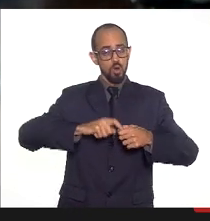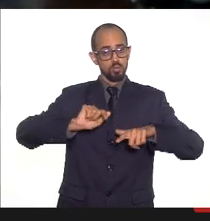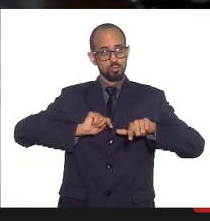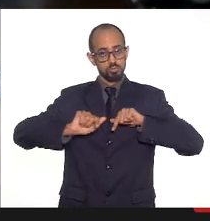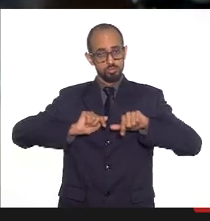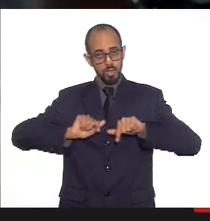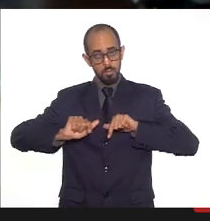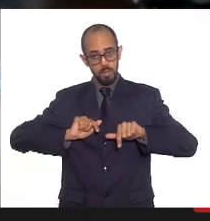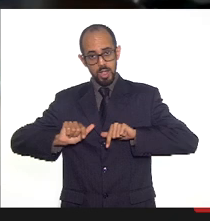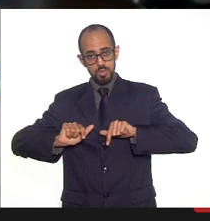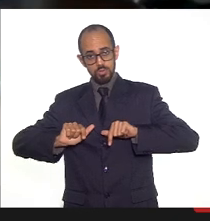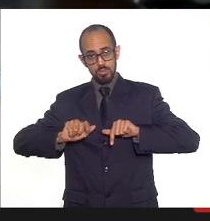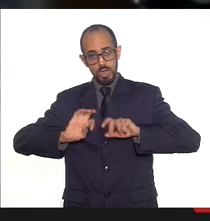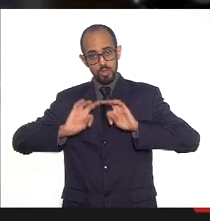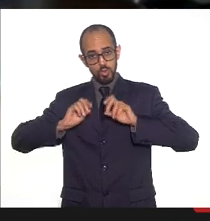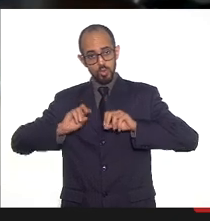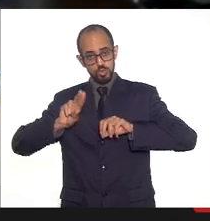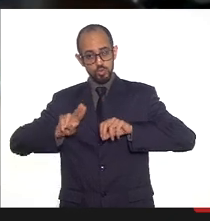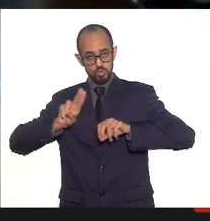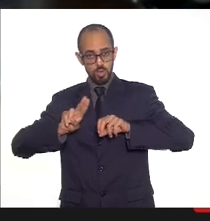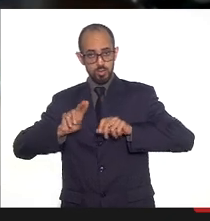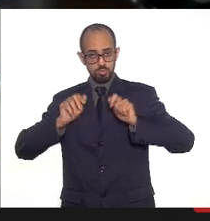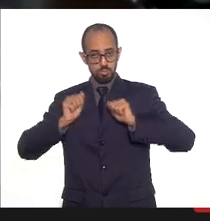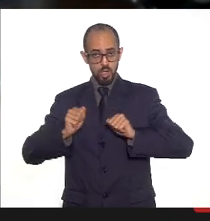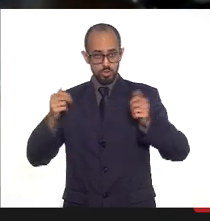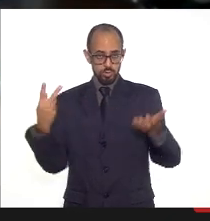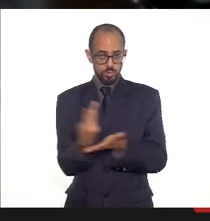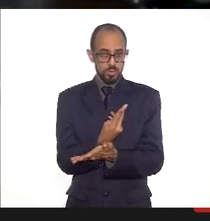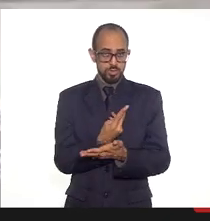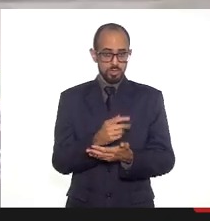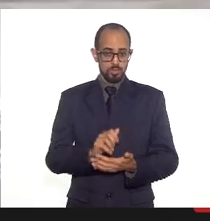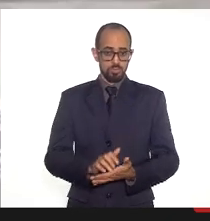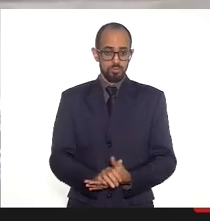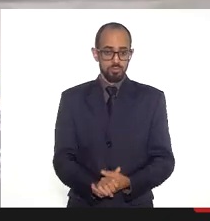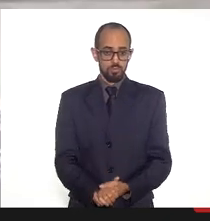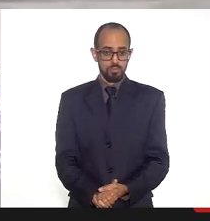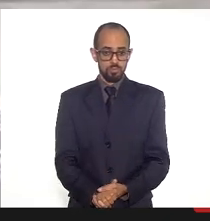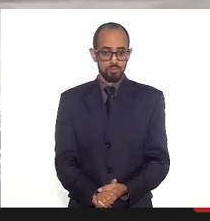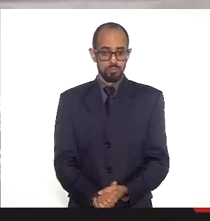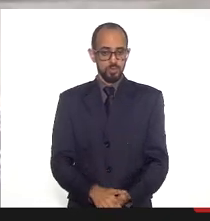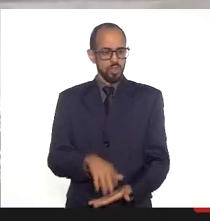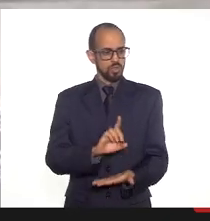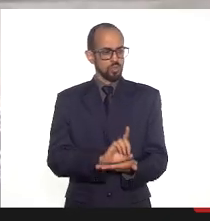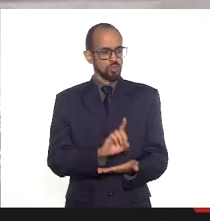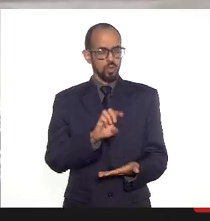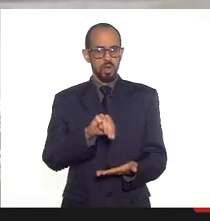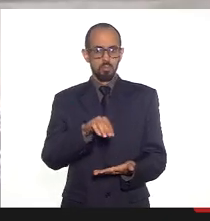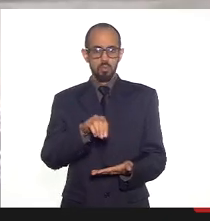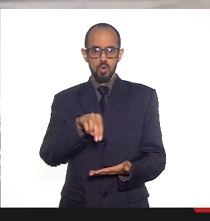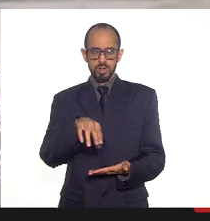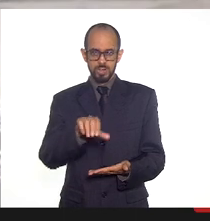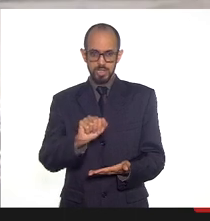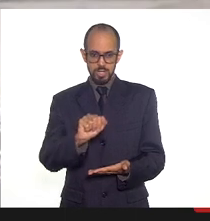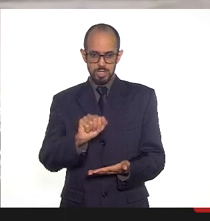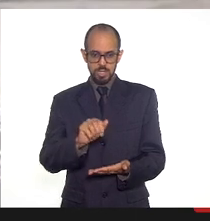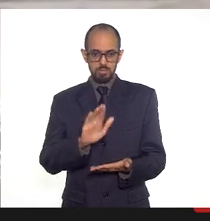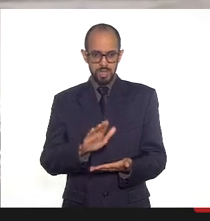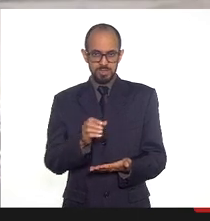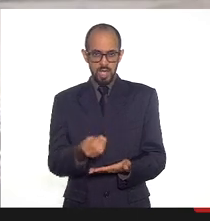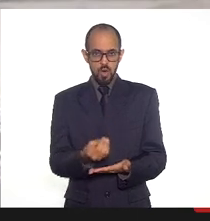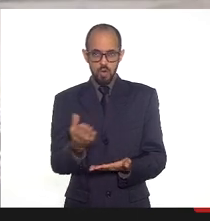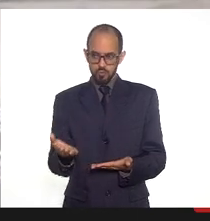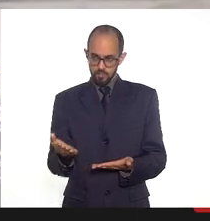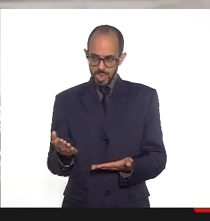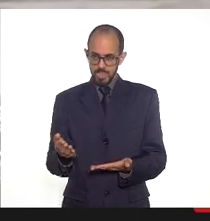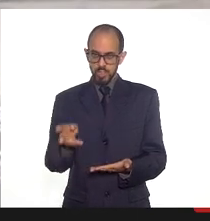esses usuários possa ocorrer. Doutora Mônica, se ela está dizendo que a oferta continua a mesma, a